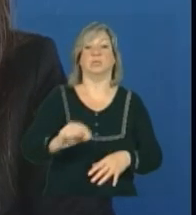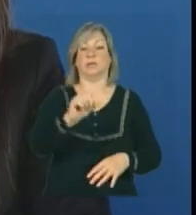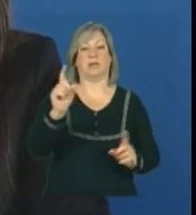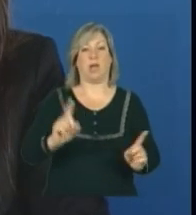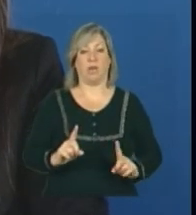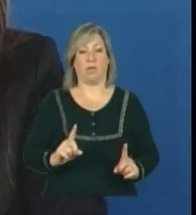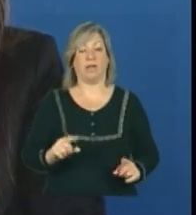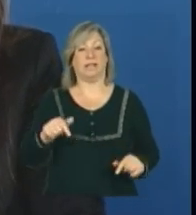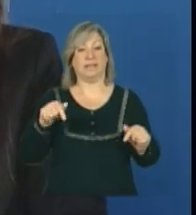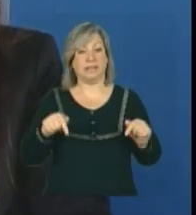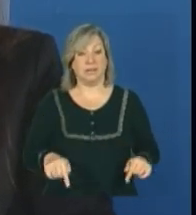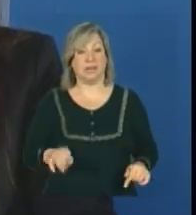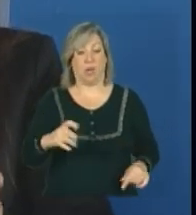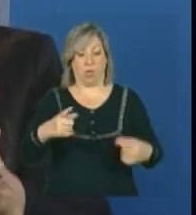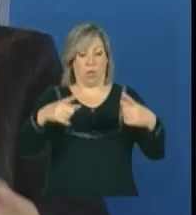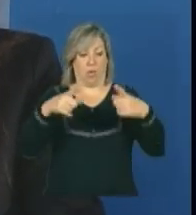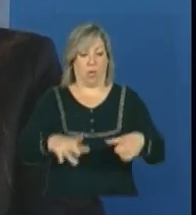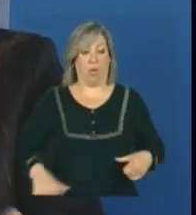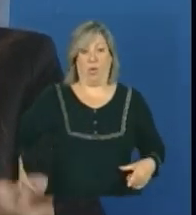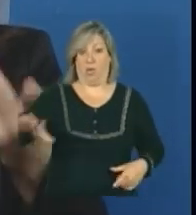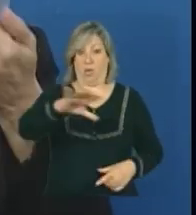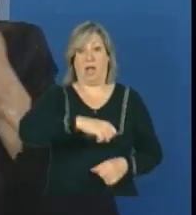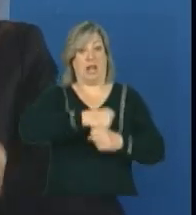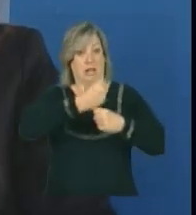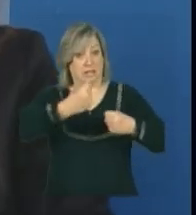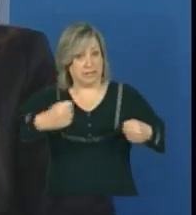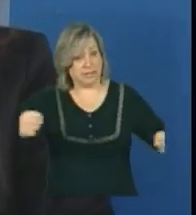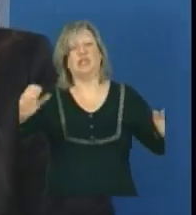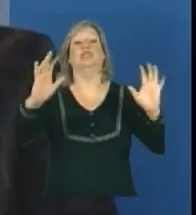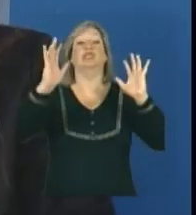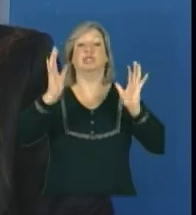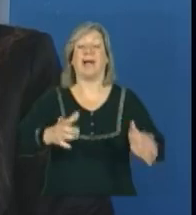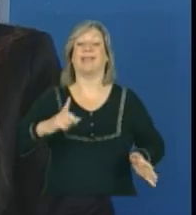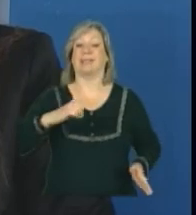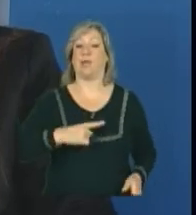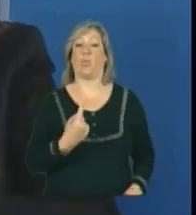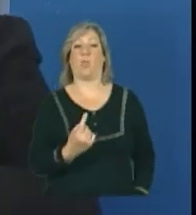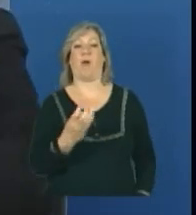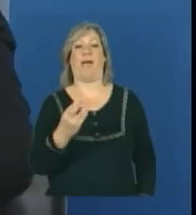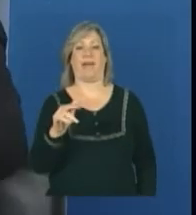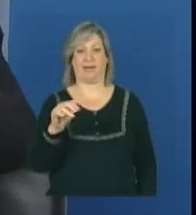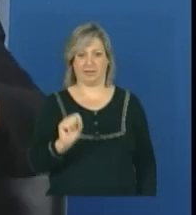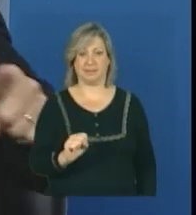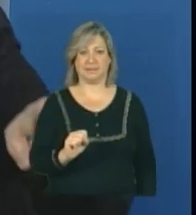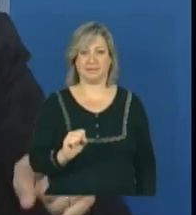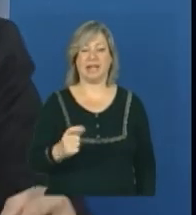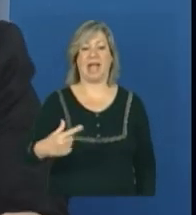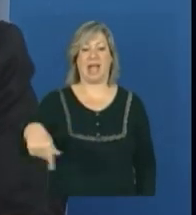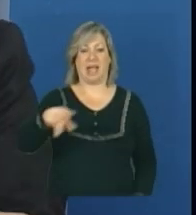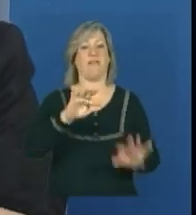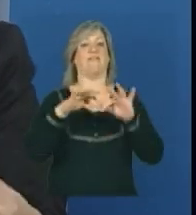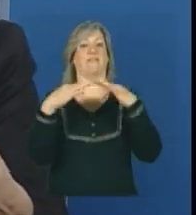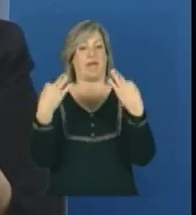estamos... Isso aqui é um território extenso que já está coberto por um CRAS. Ou seja, essas famílias, em princípio, já